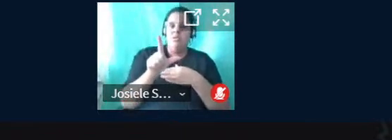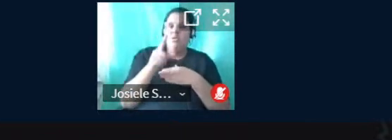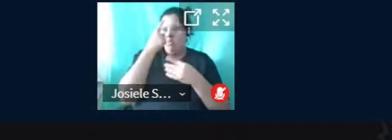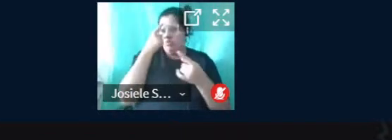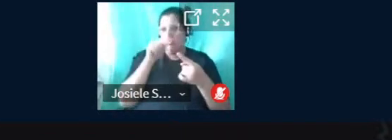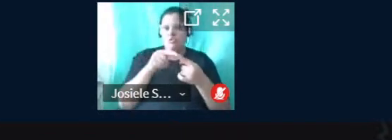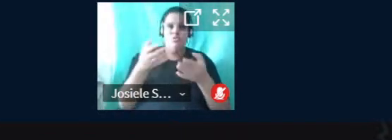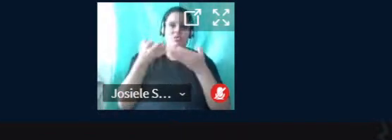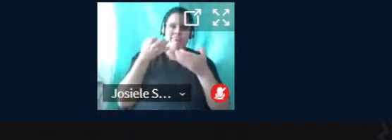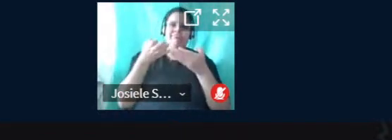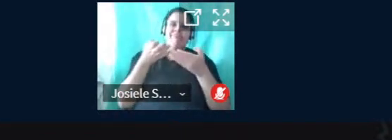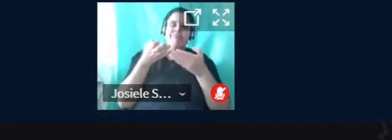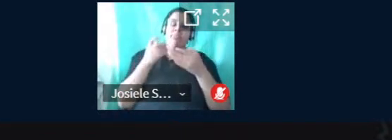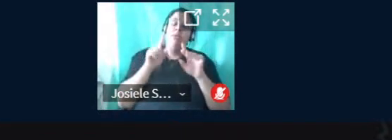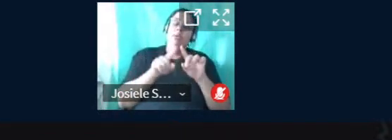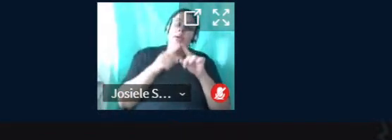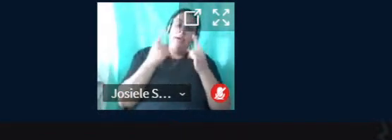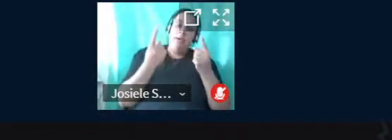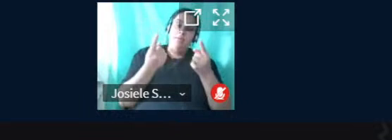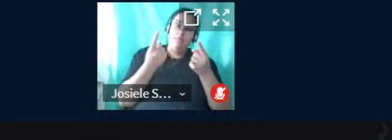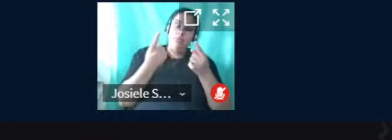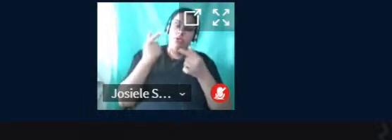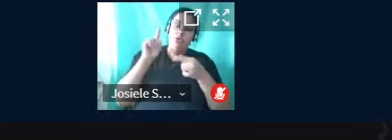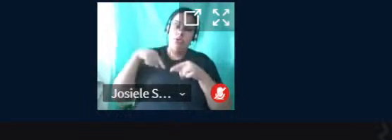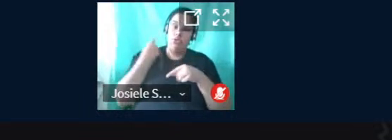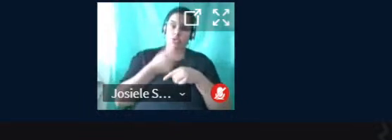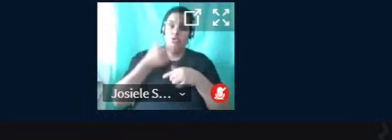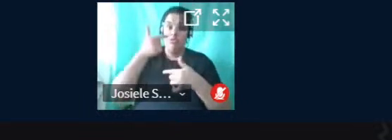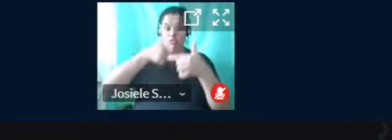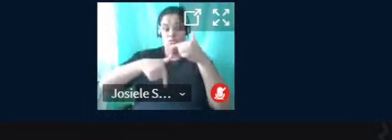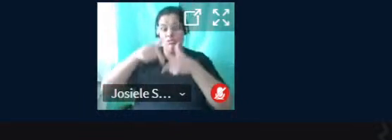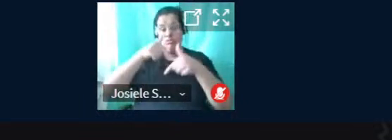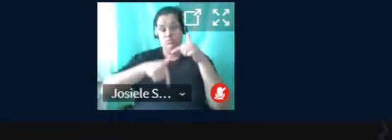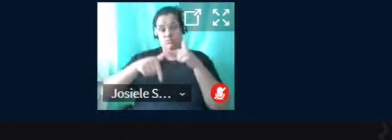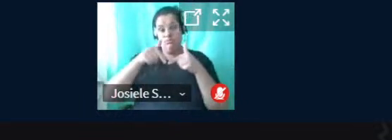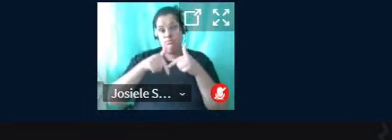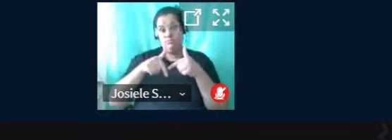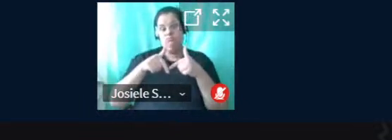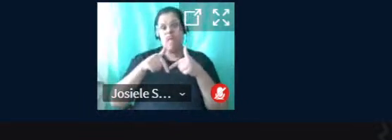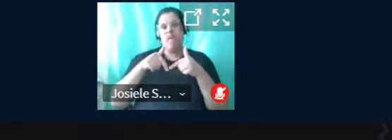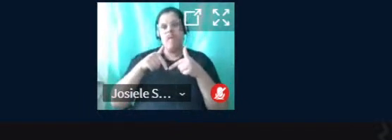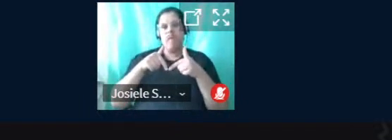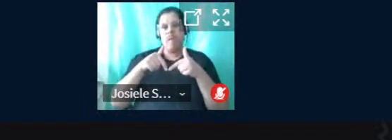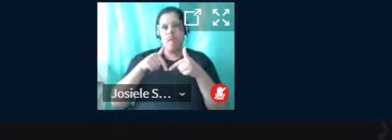gostaria, mas estamos trabalhando ao fundo.